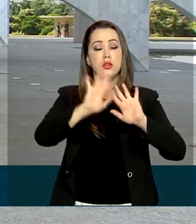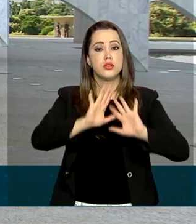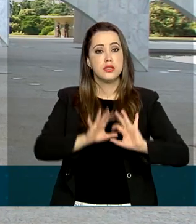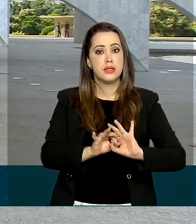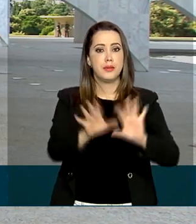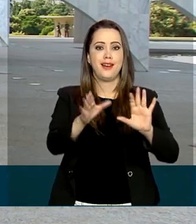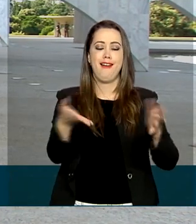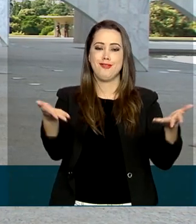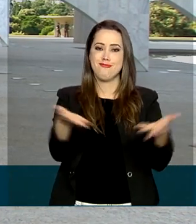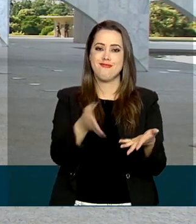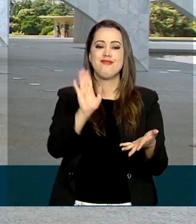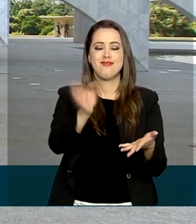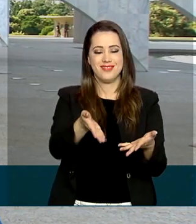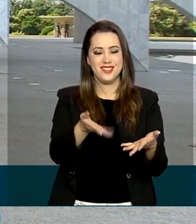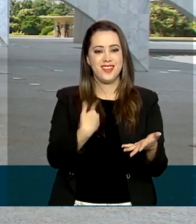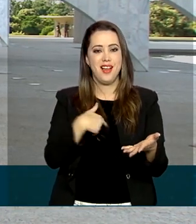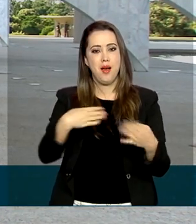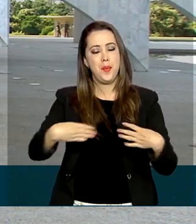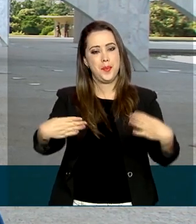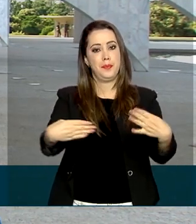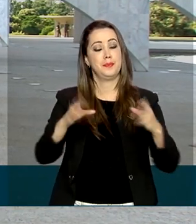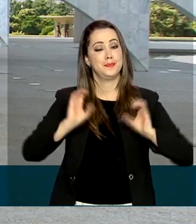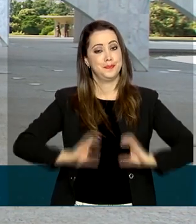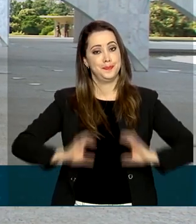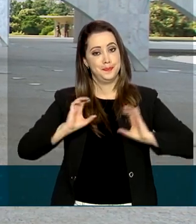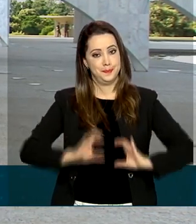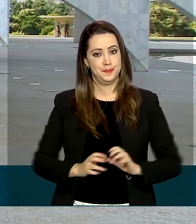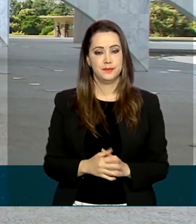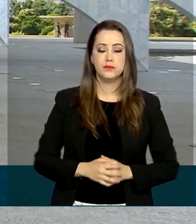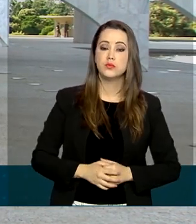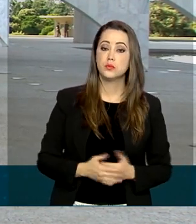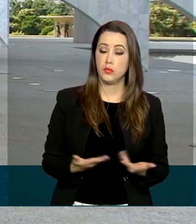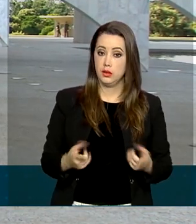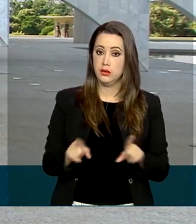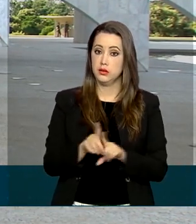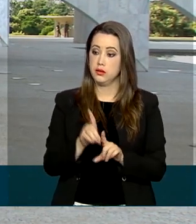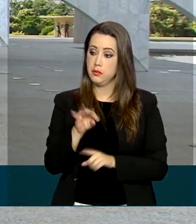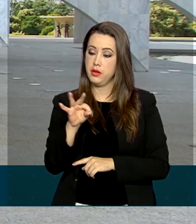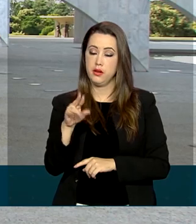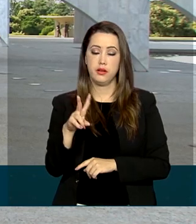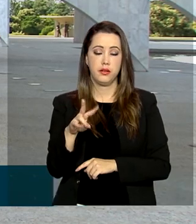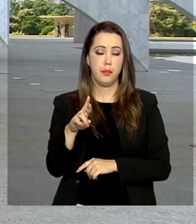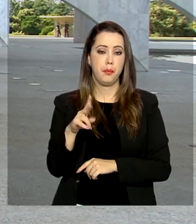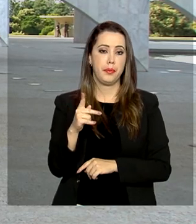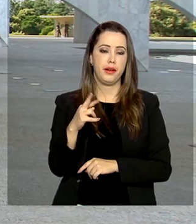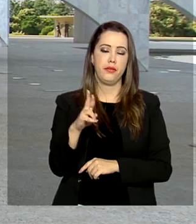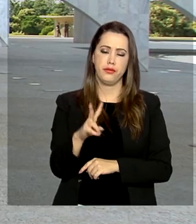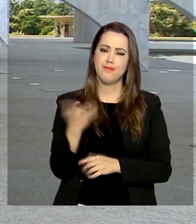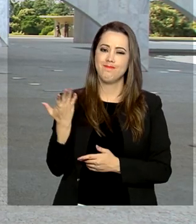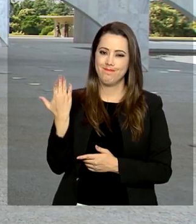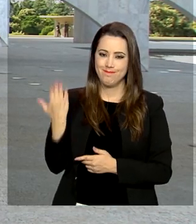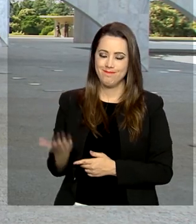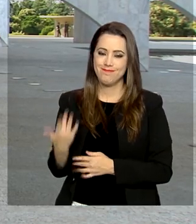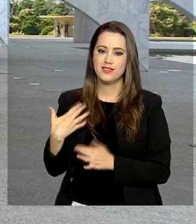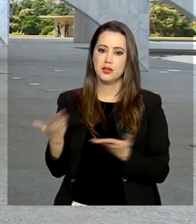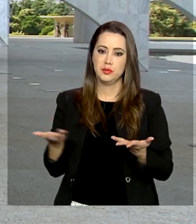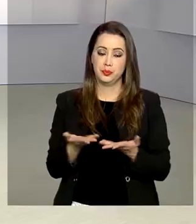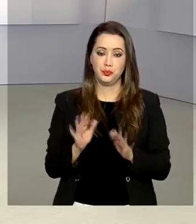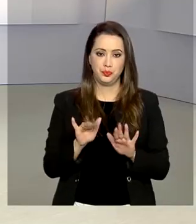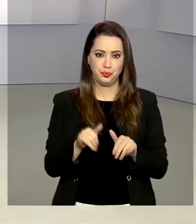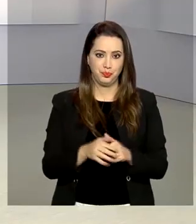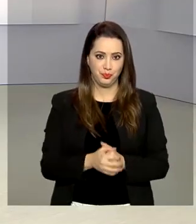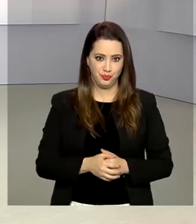de ser liberado pelo Ministério da Cidadania e pela Dataprev. Luciana Colares de Holanda para o governo agora.